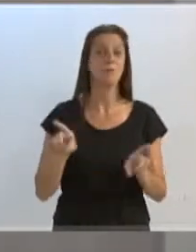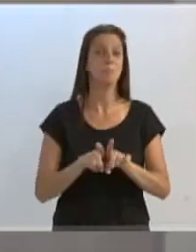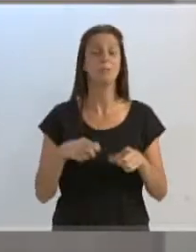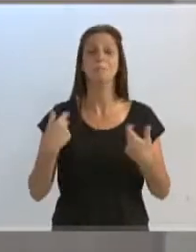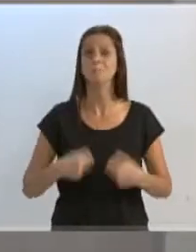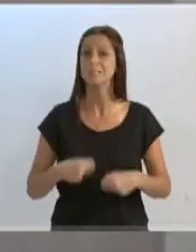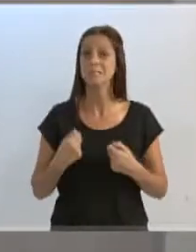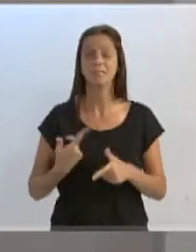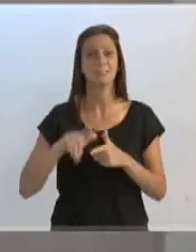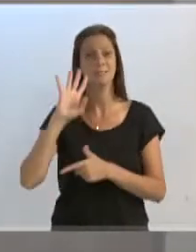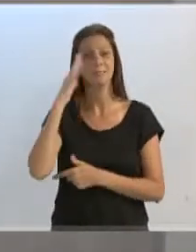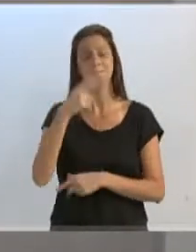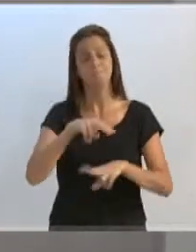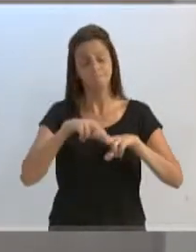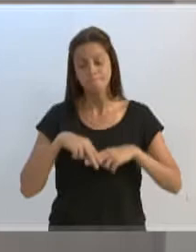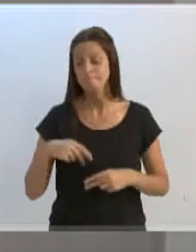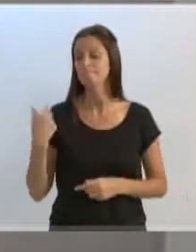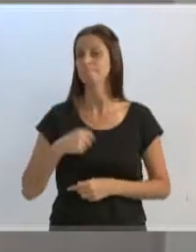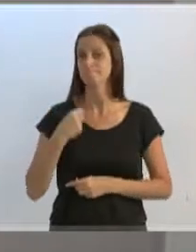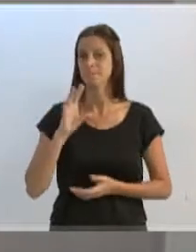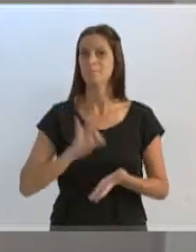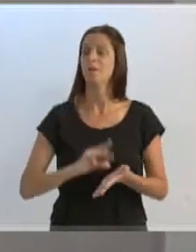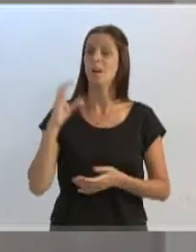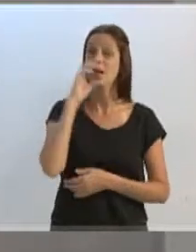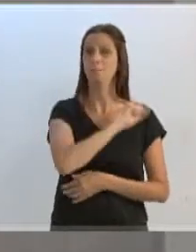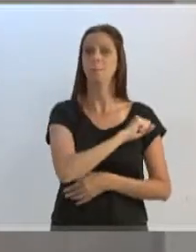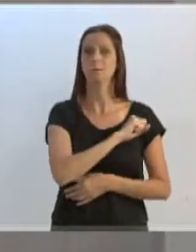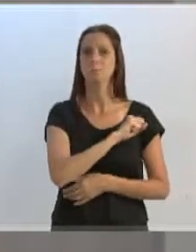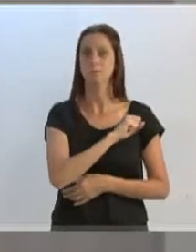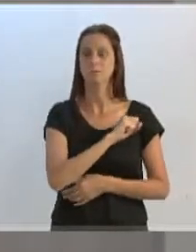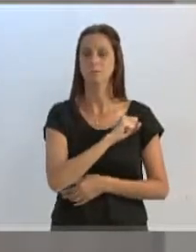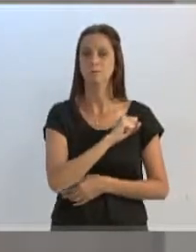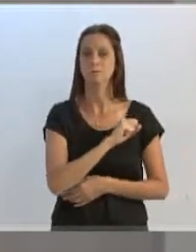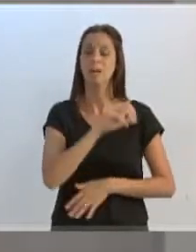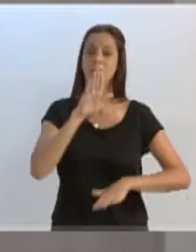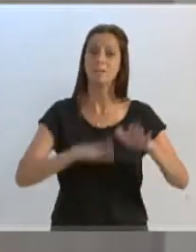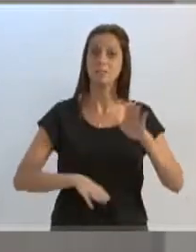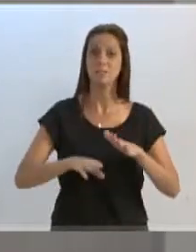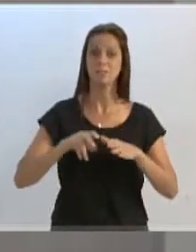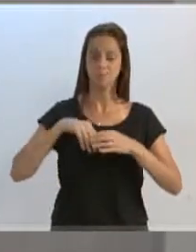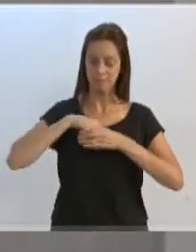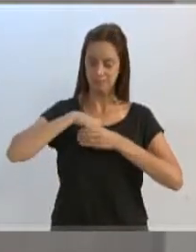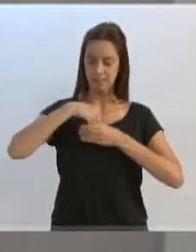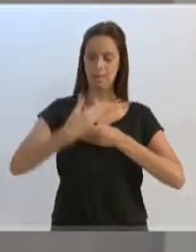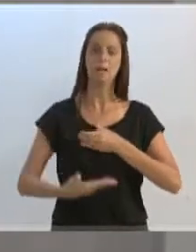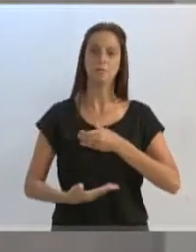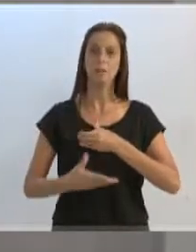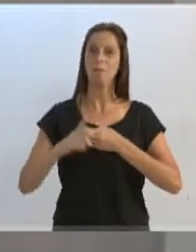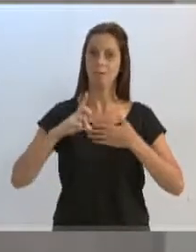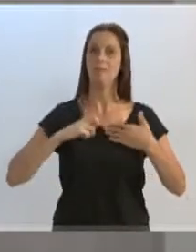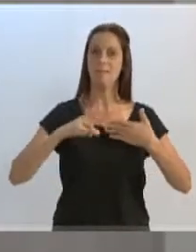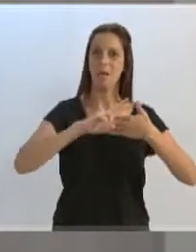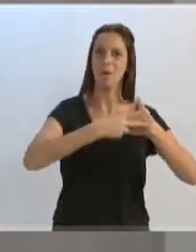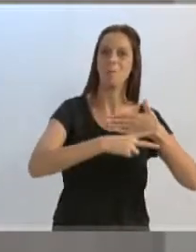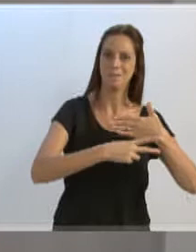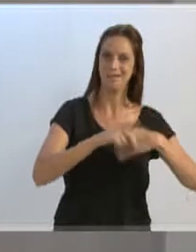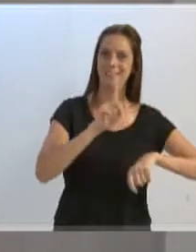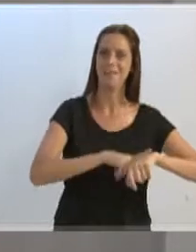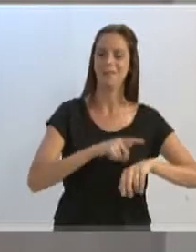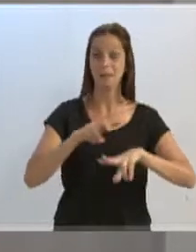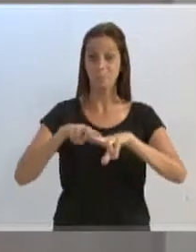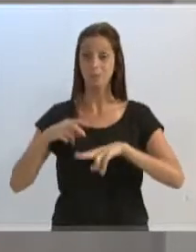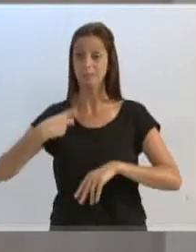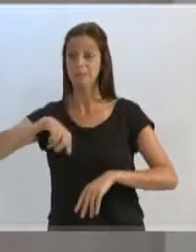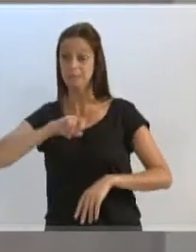eu entendo que, sim, algumas vezes a palavra atitude tem respostas imediatas, por isso de nós